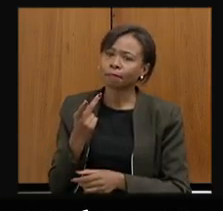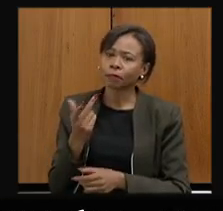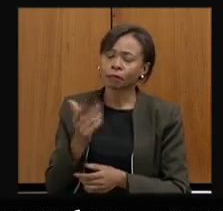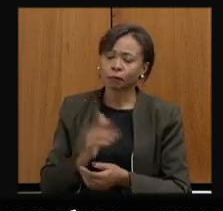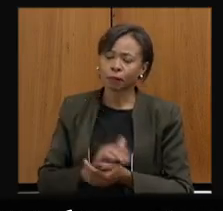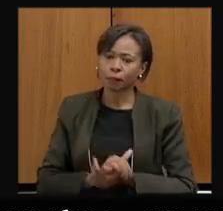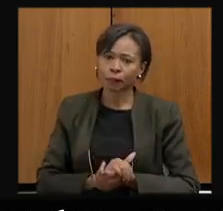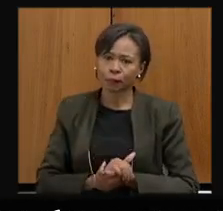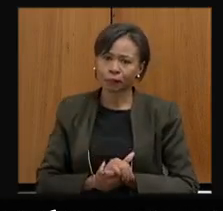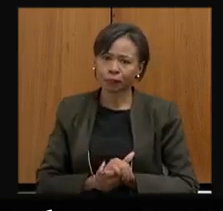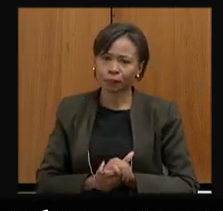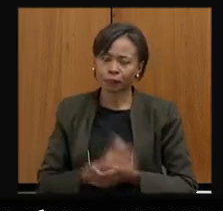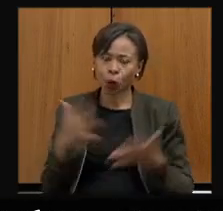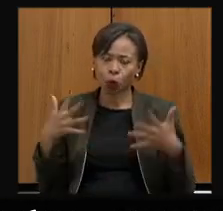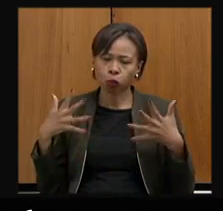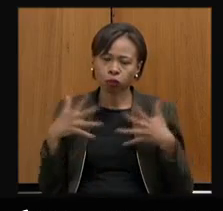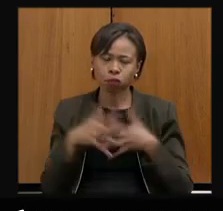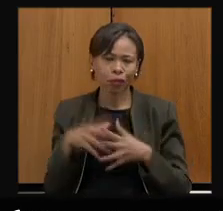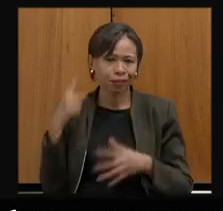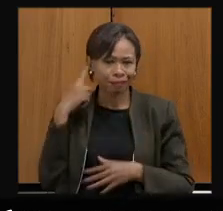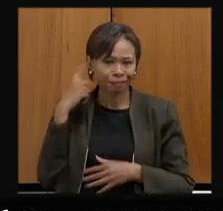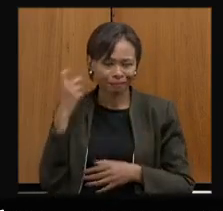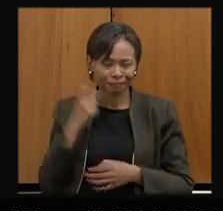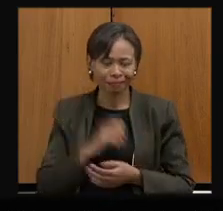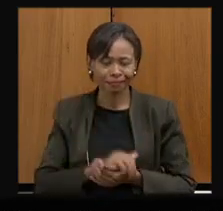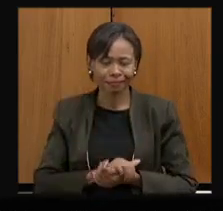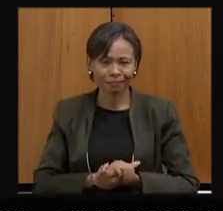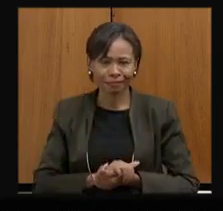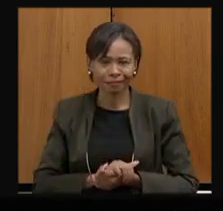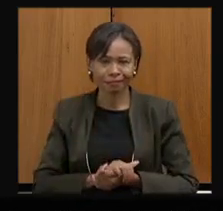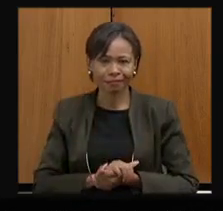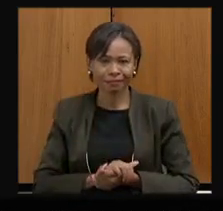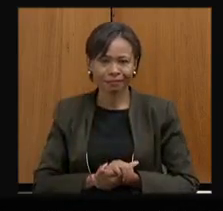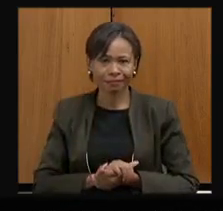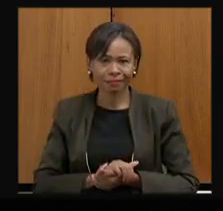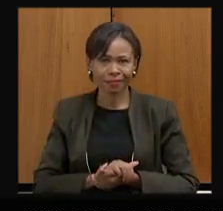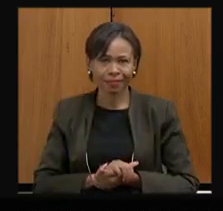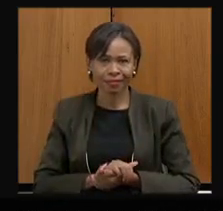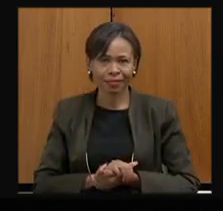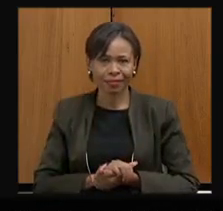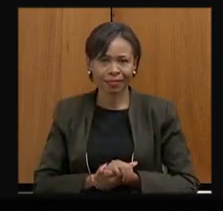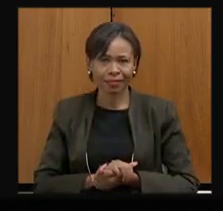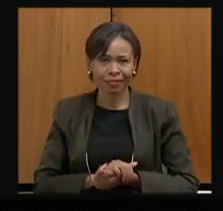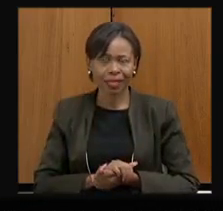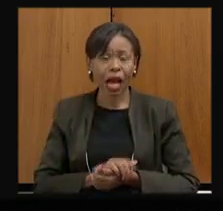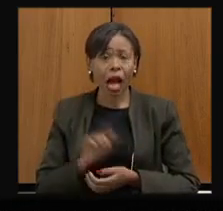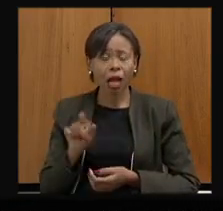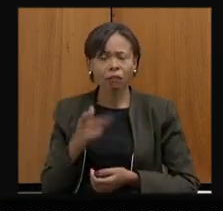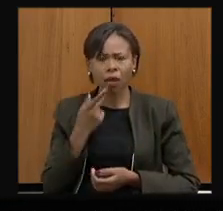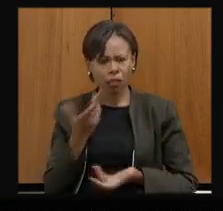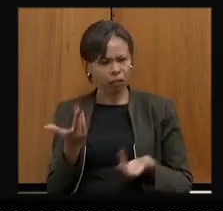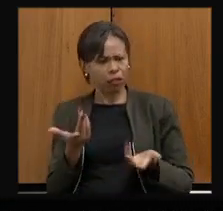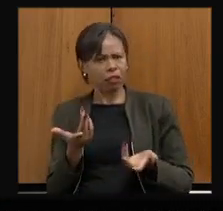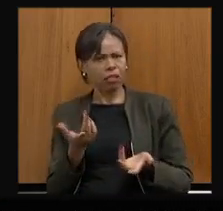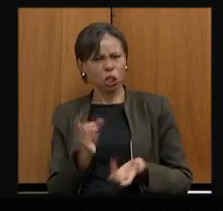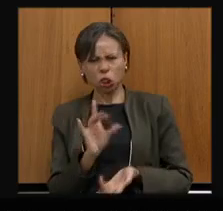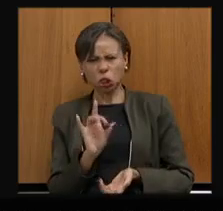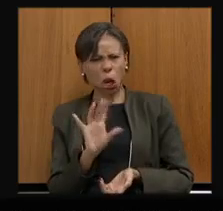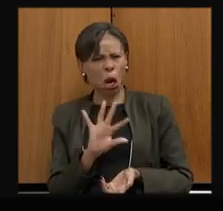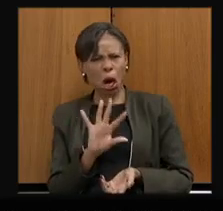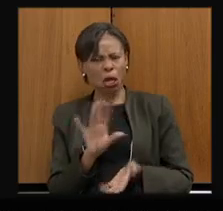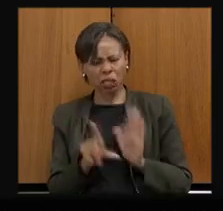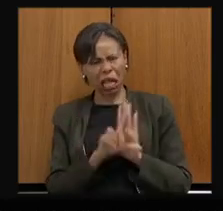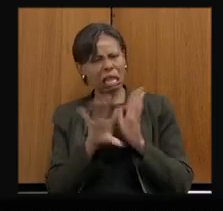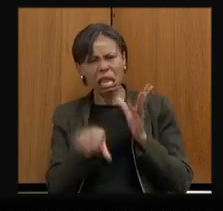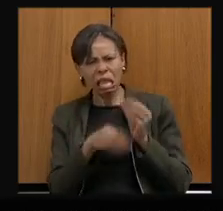só isso tem mil deputados só